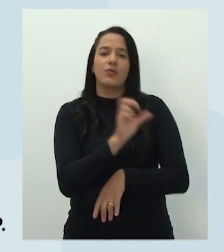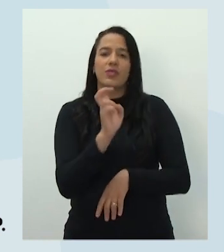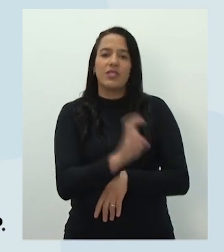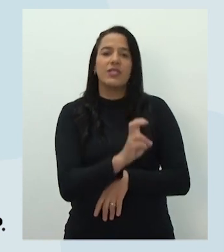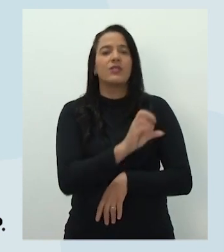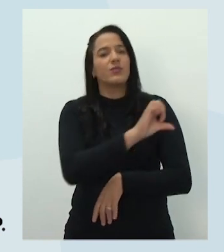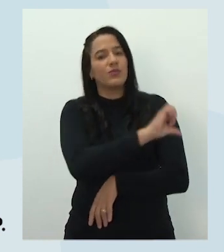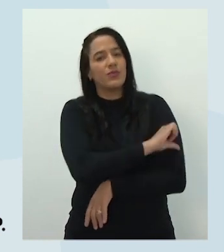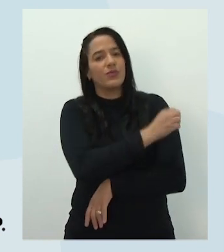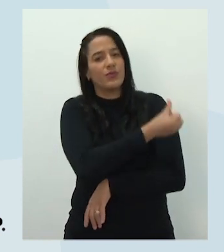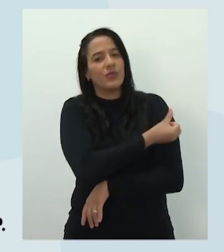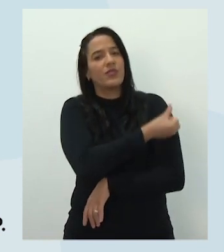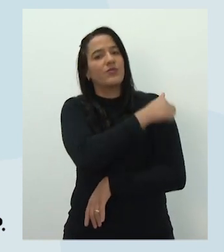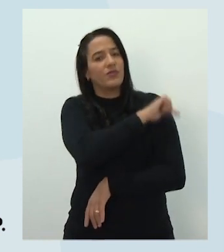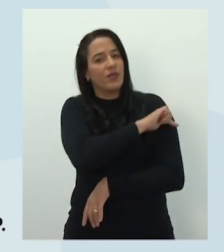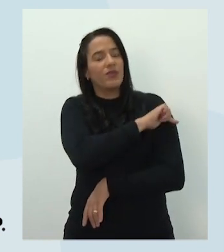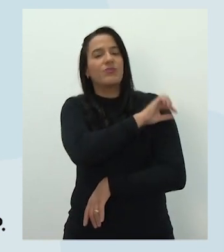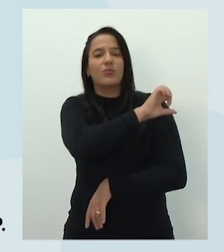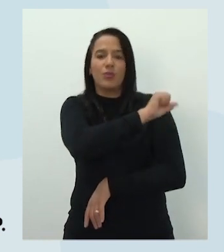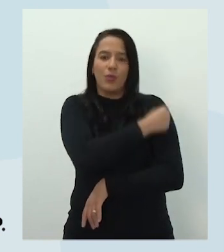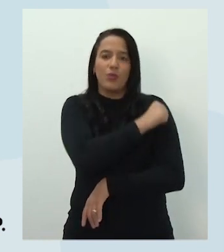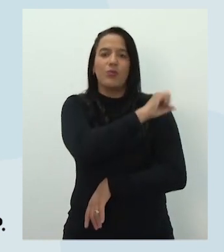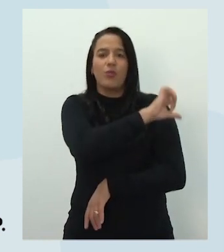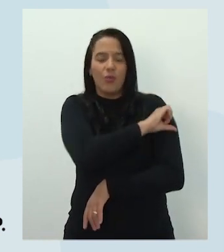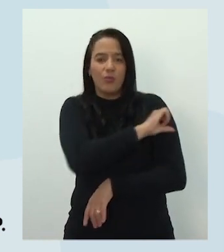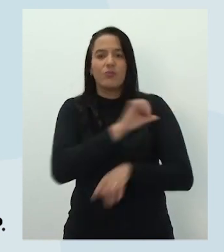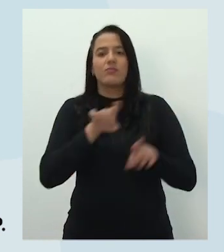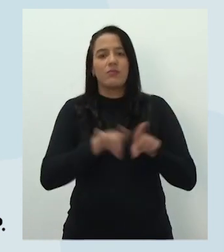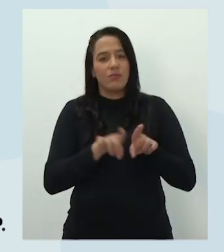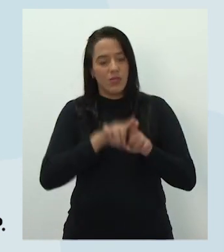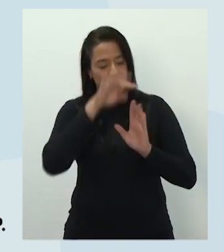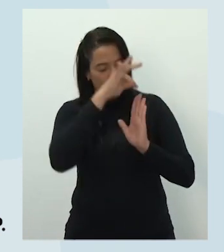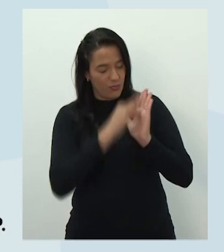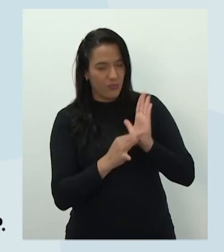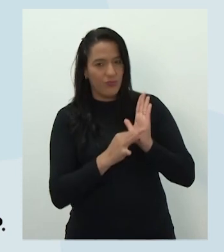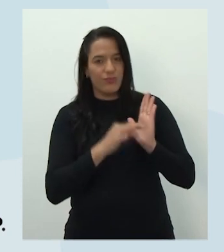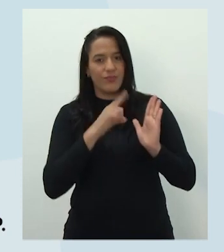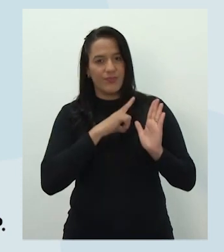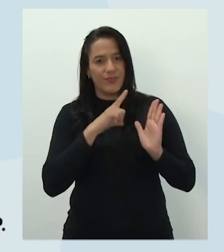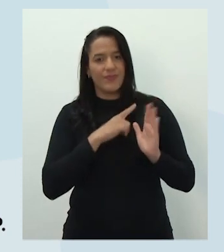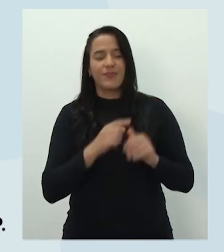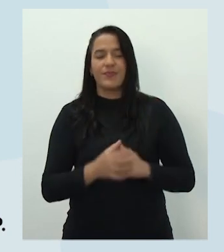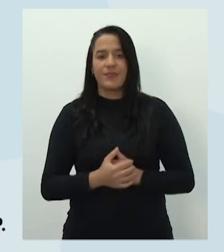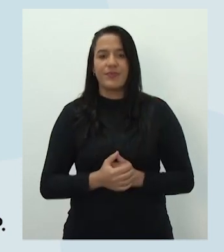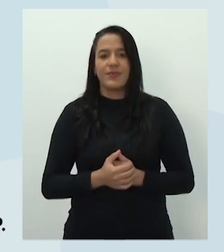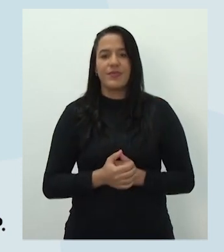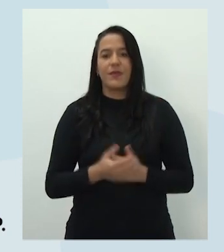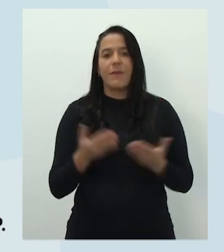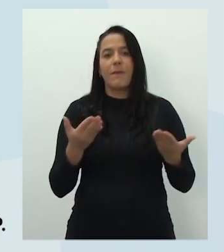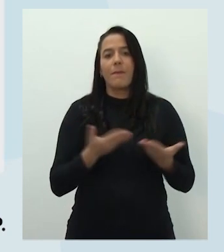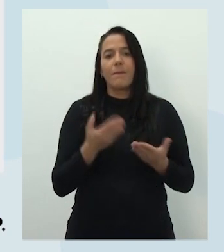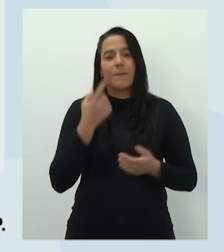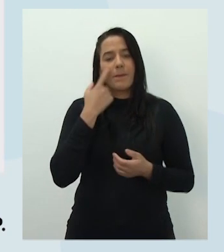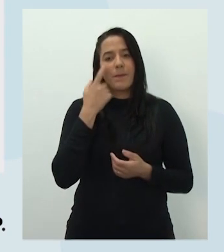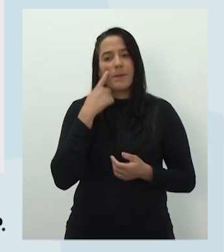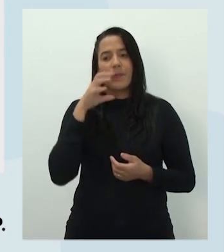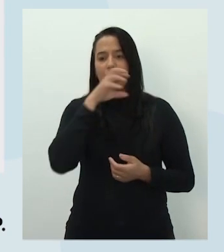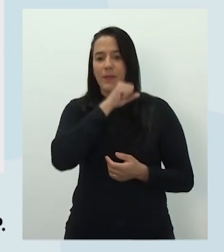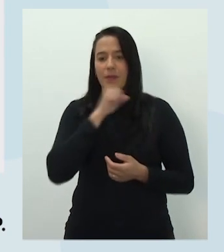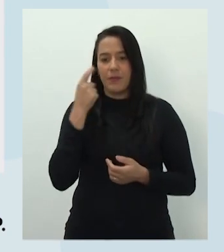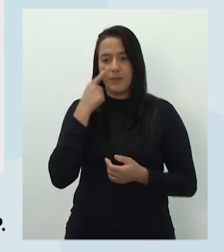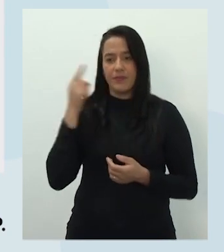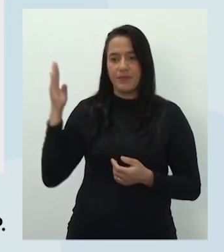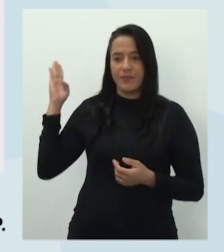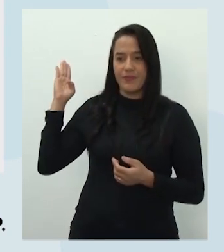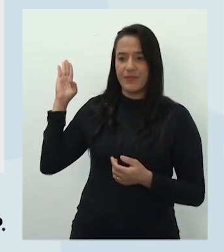sétimo ano. Já estão cansados de ouvir. Isso é um tipo textual, isso é um gênero textual. Vou passar pra essa sondagem rapidinho, tá bom, professor? Pra gente